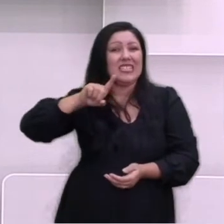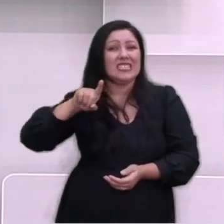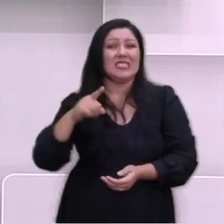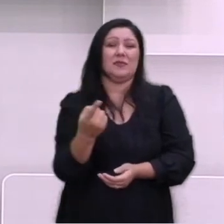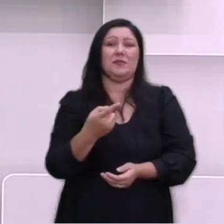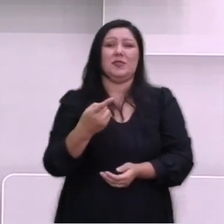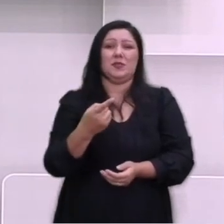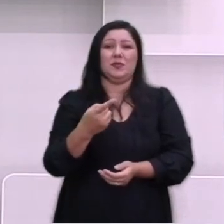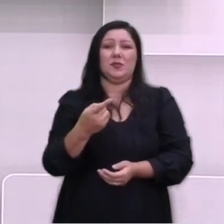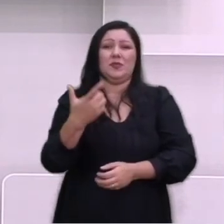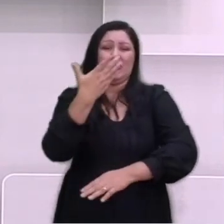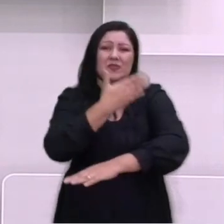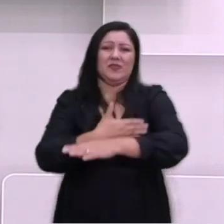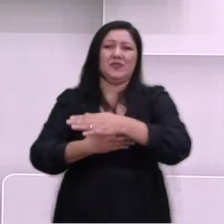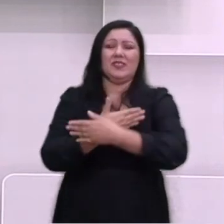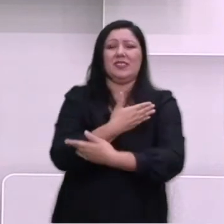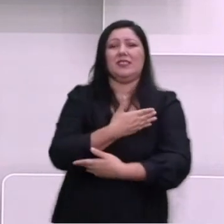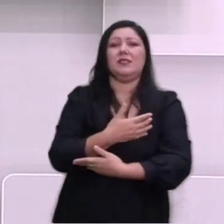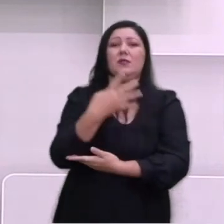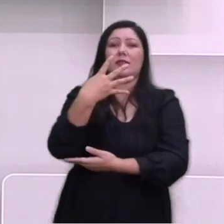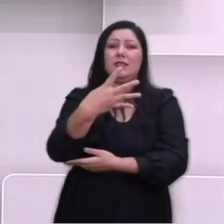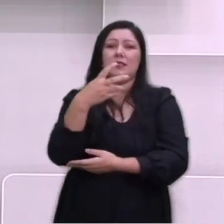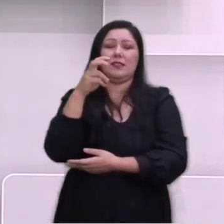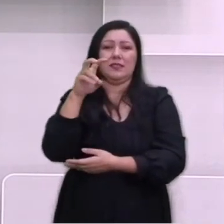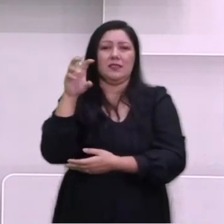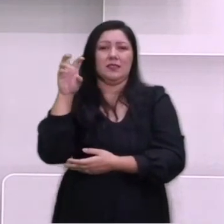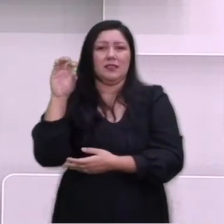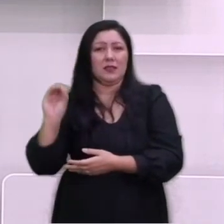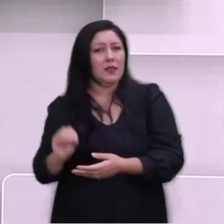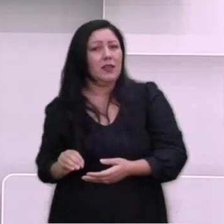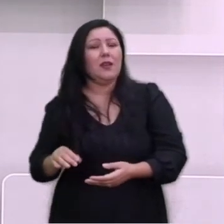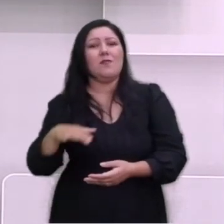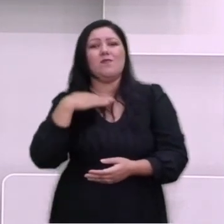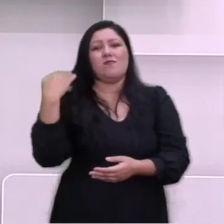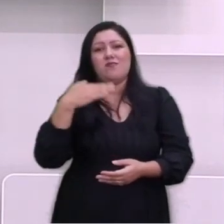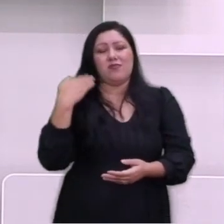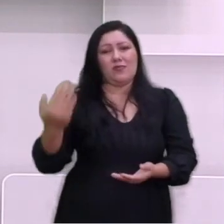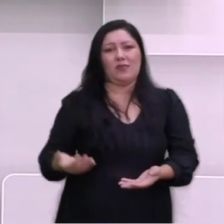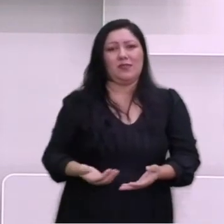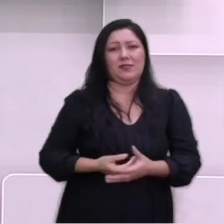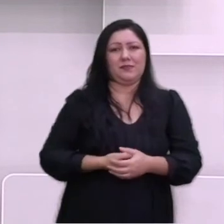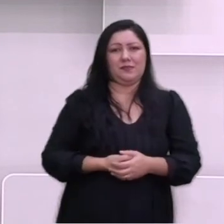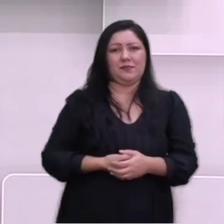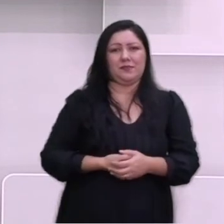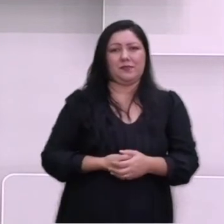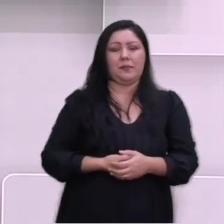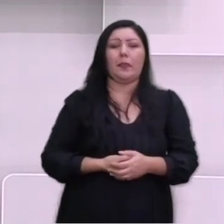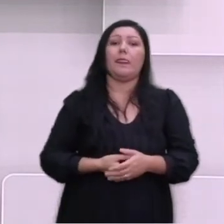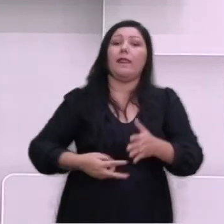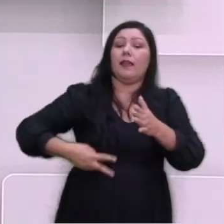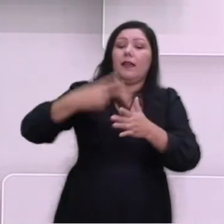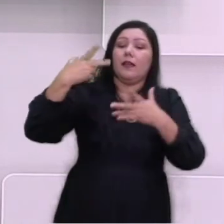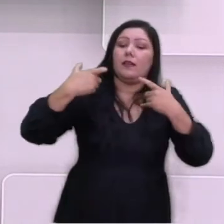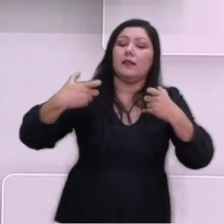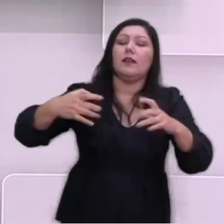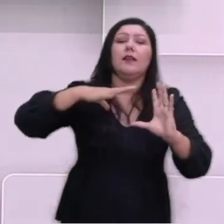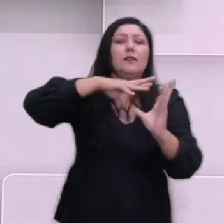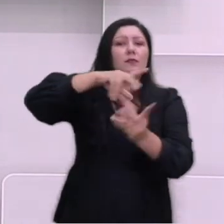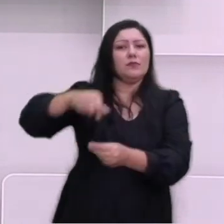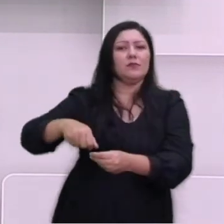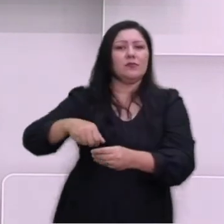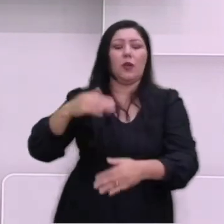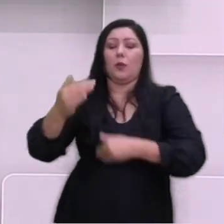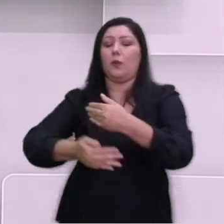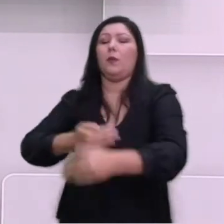450 morreram. Consequências da Segunda Guerra Mundial. A Segunda